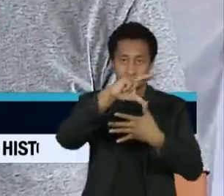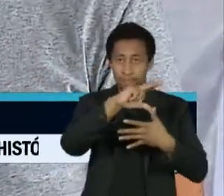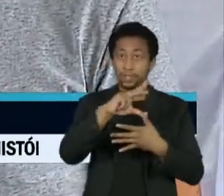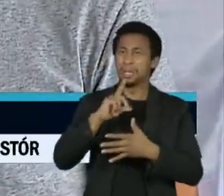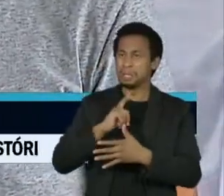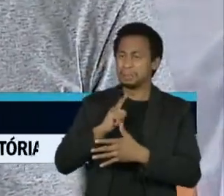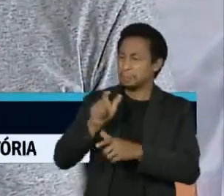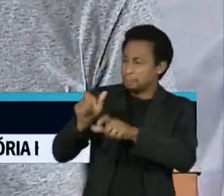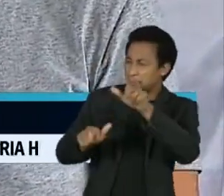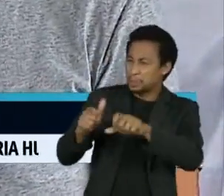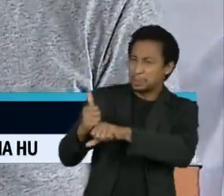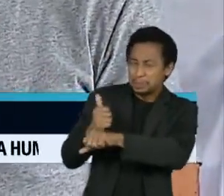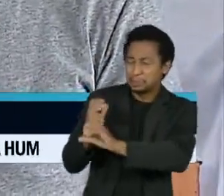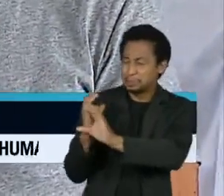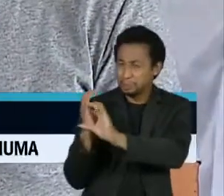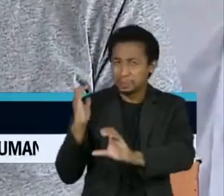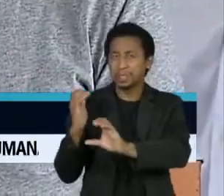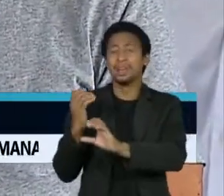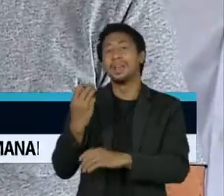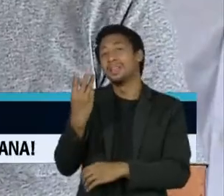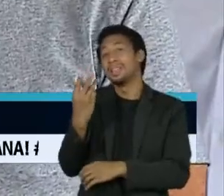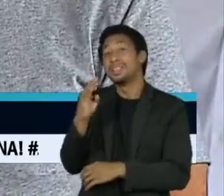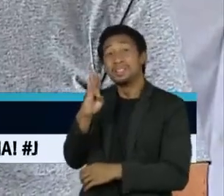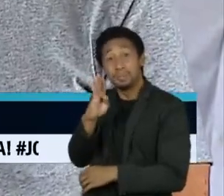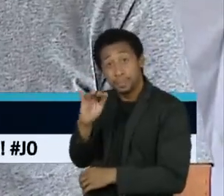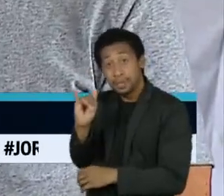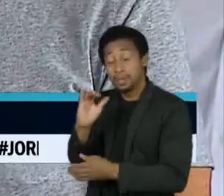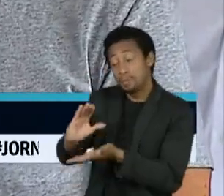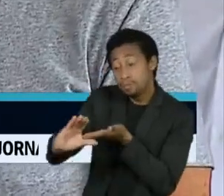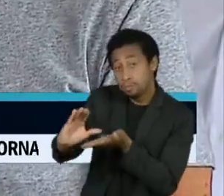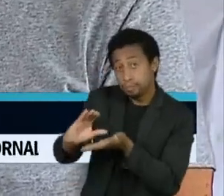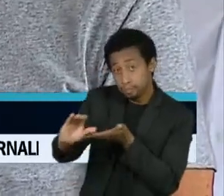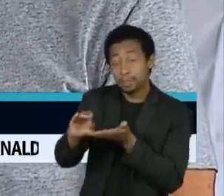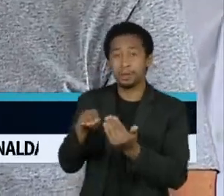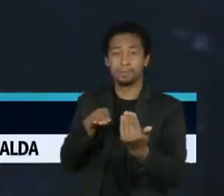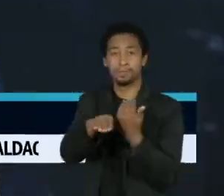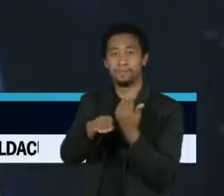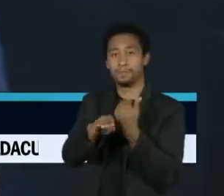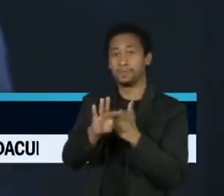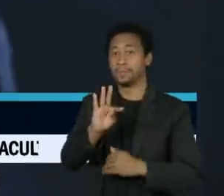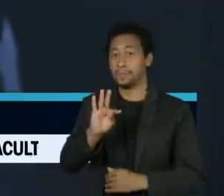3 bilhões de reais de investimentos feitos aqui na Rodovia dos Tamoios.